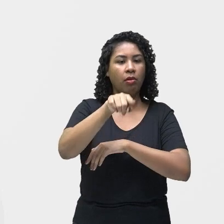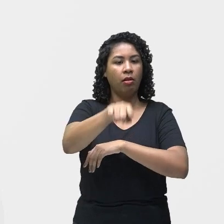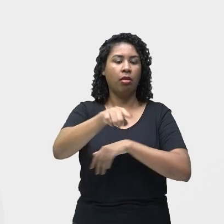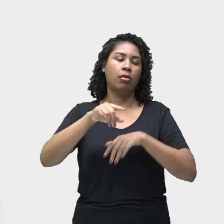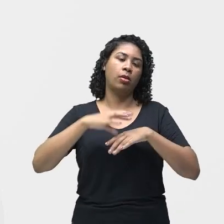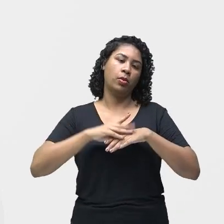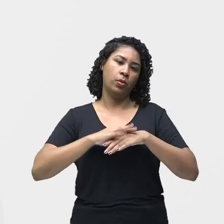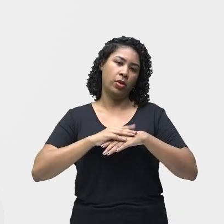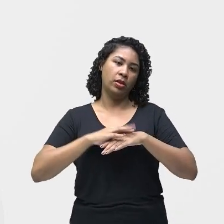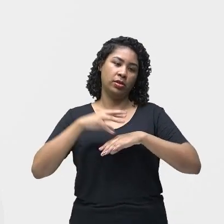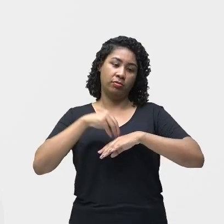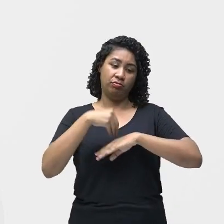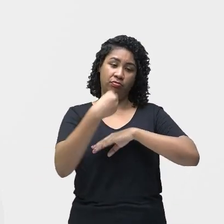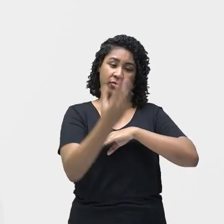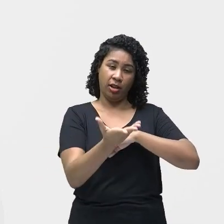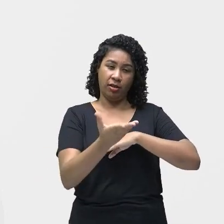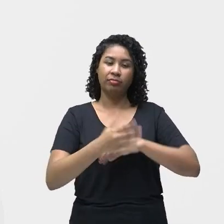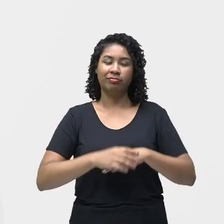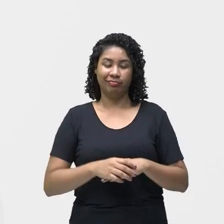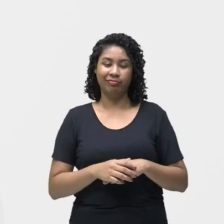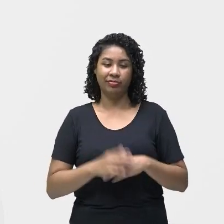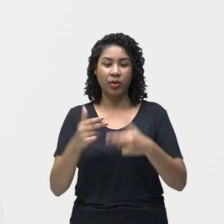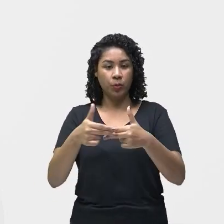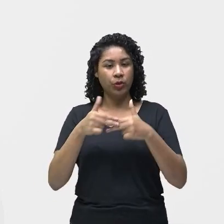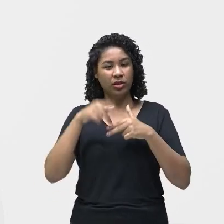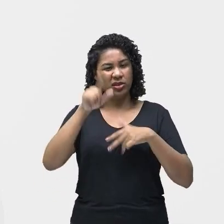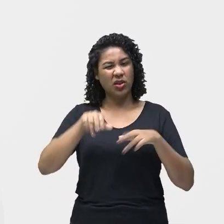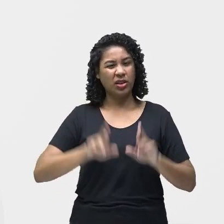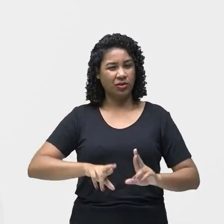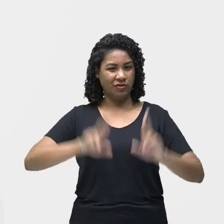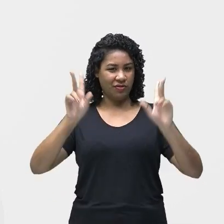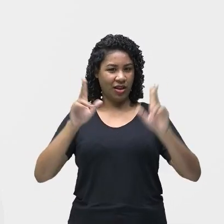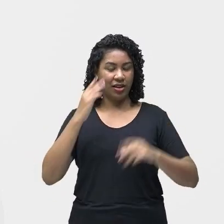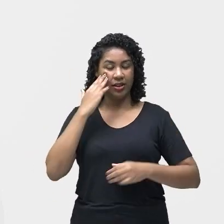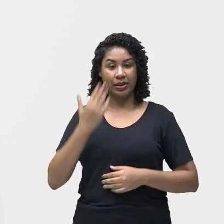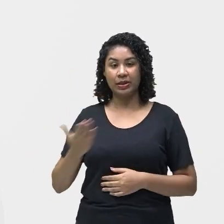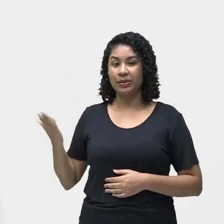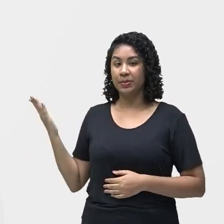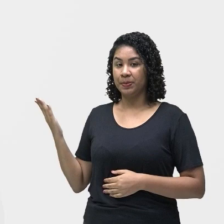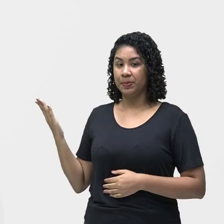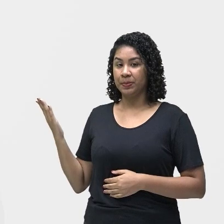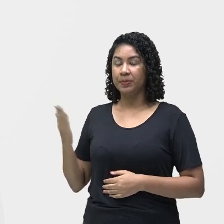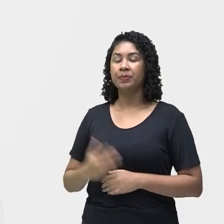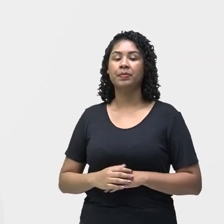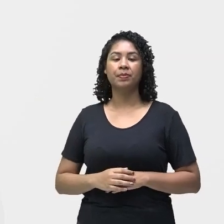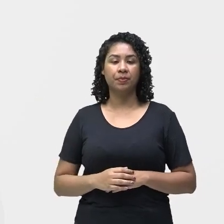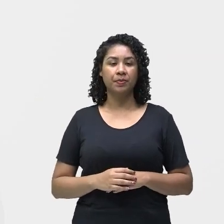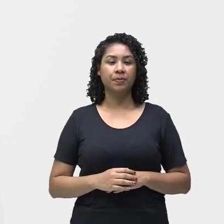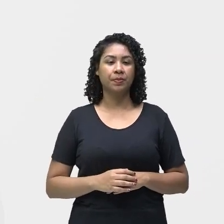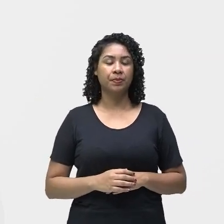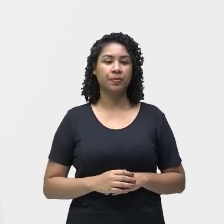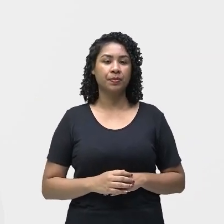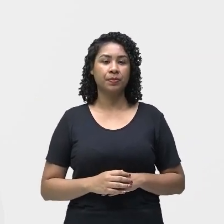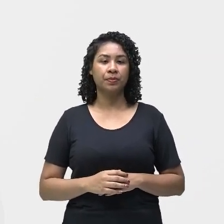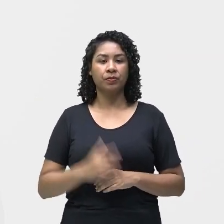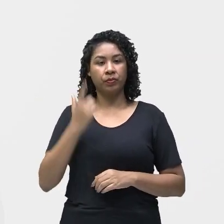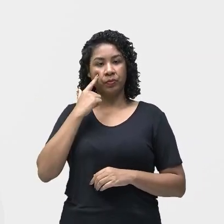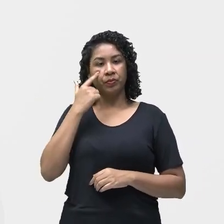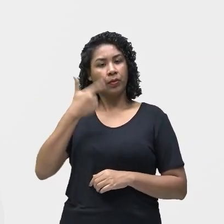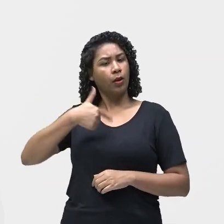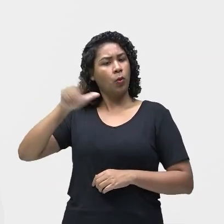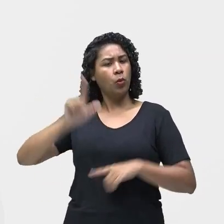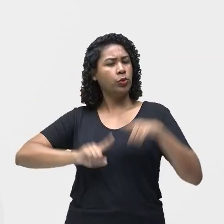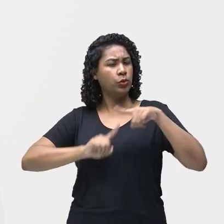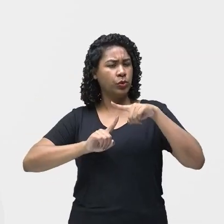intermédio. E essa é a diferença entre agente etiológico e vetor. Olha aí na cartela. O agente